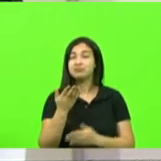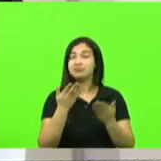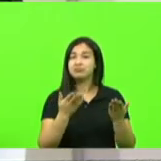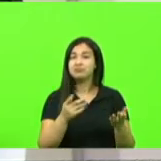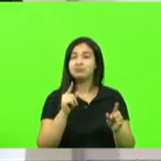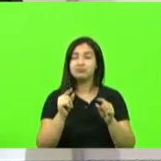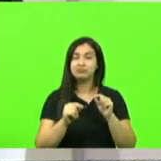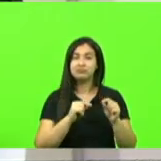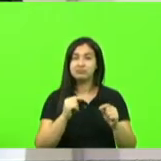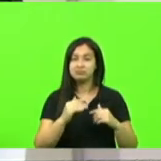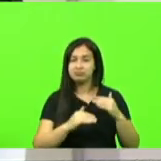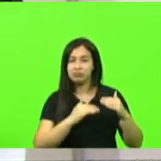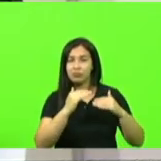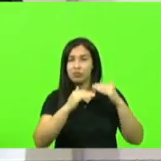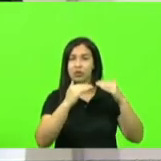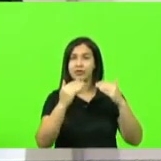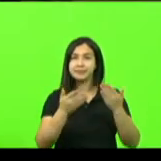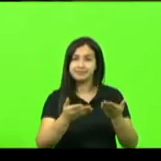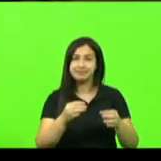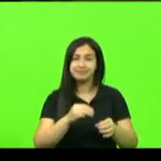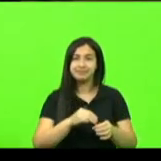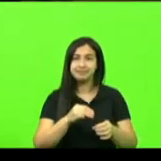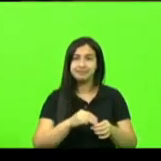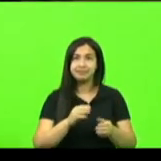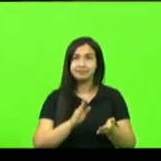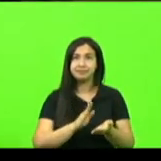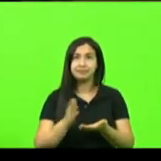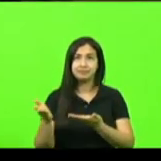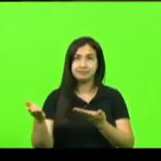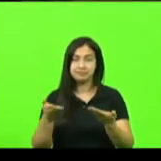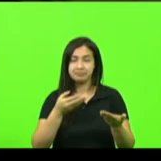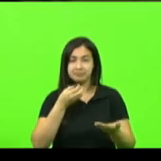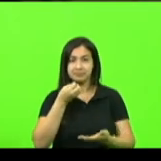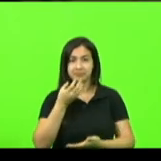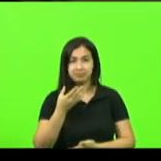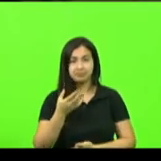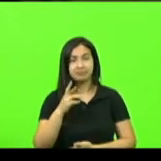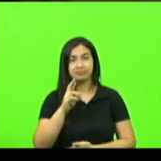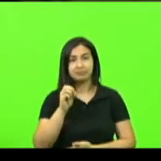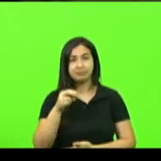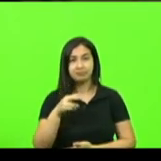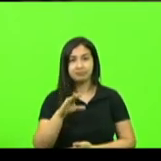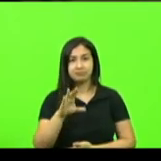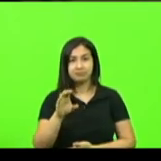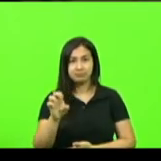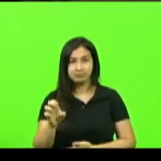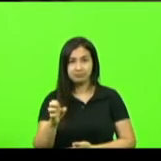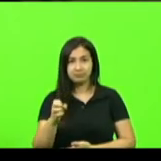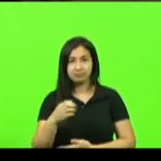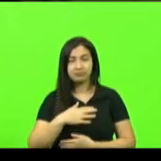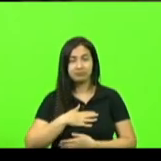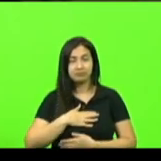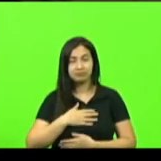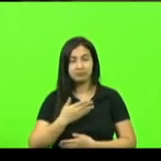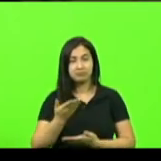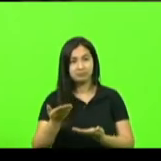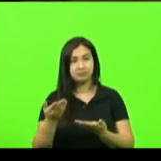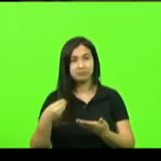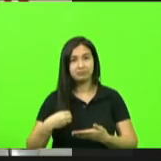o crescimento daquela cidade então muito bem-vinda a vereadora Vanice Baldiceira uma honra tê-la conosco aqui prestigiando a nossa sessão